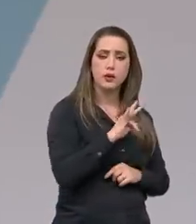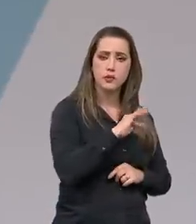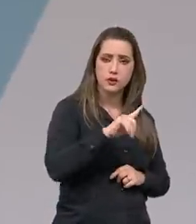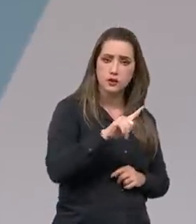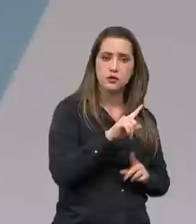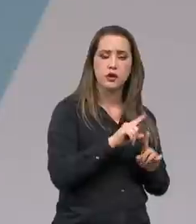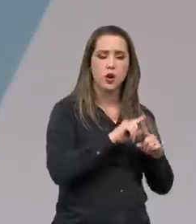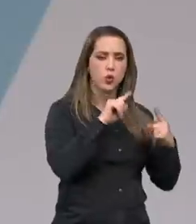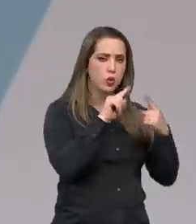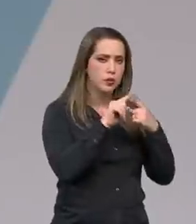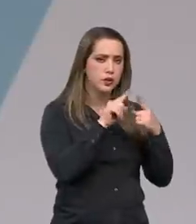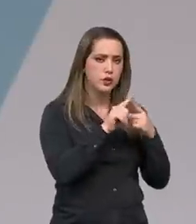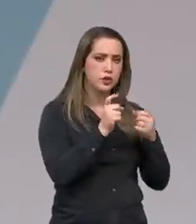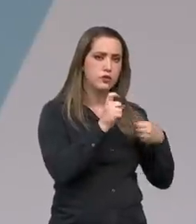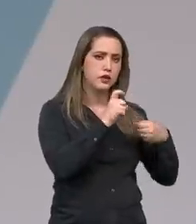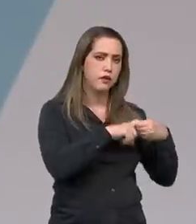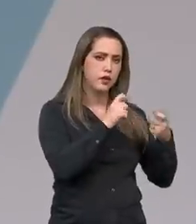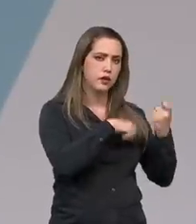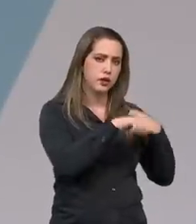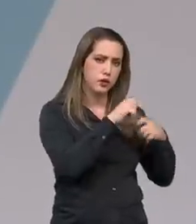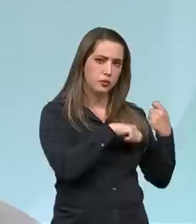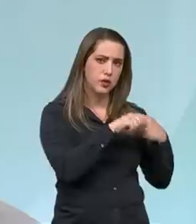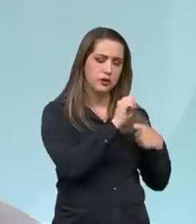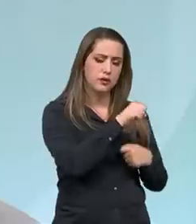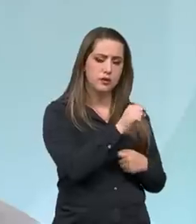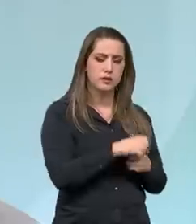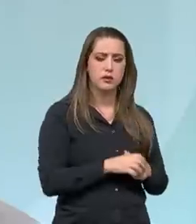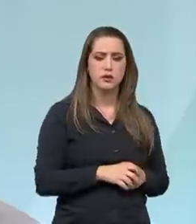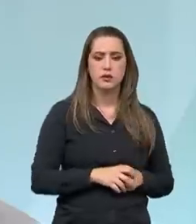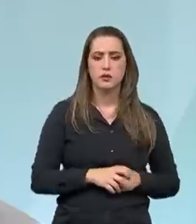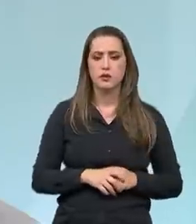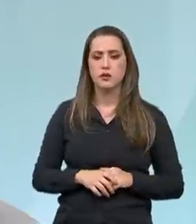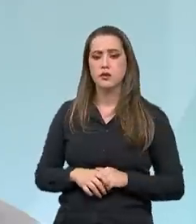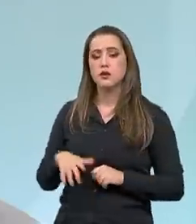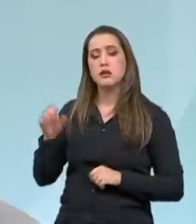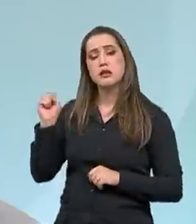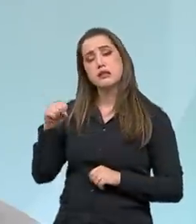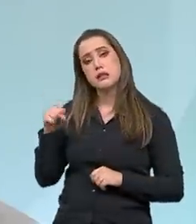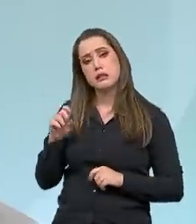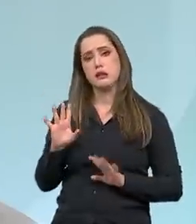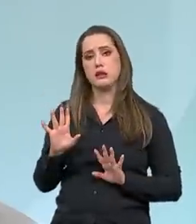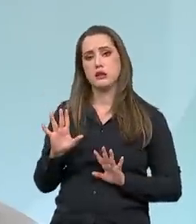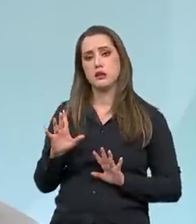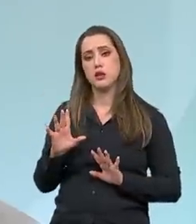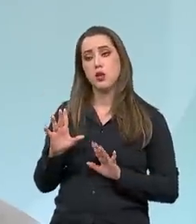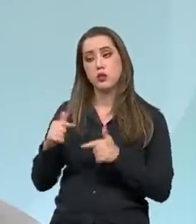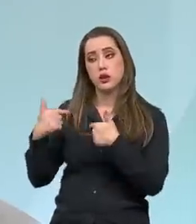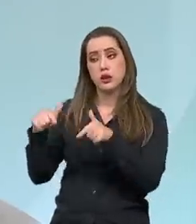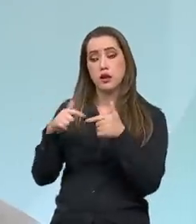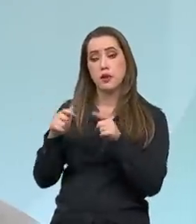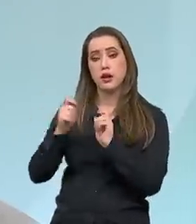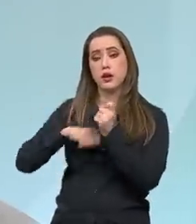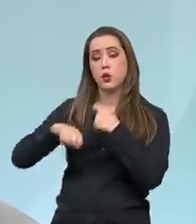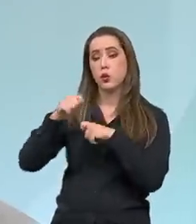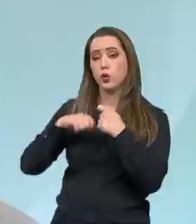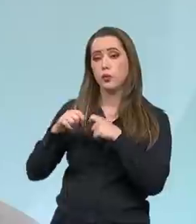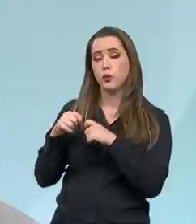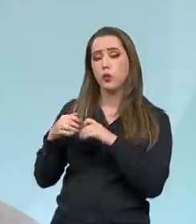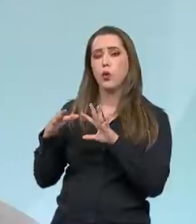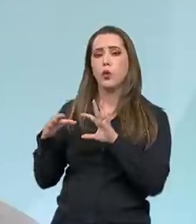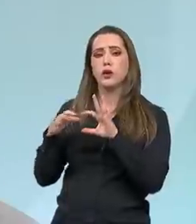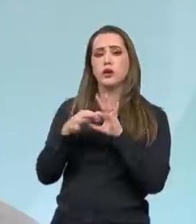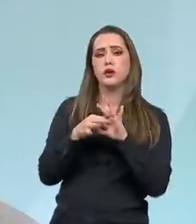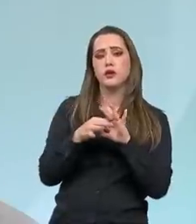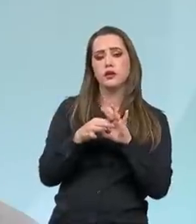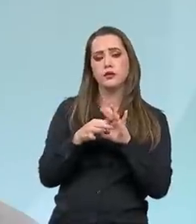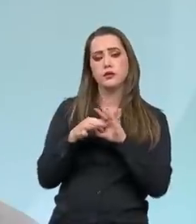positivo de retomada da atividade econômica. De certa forma, de certa forma. A atividade econômica, ela caminha muito próxima